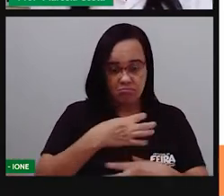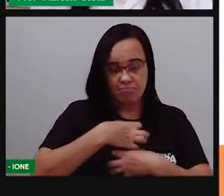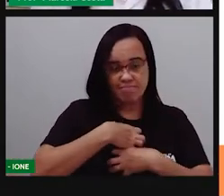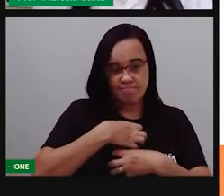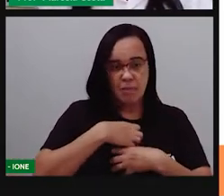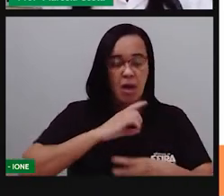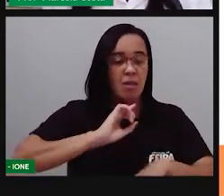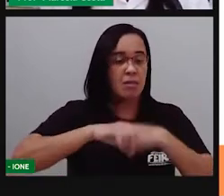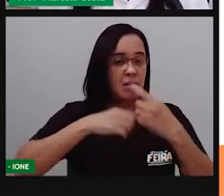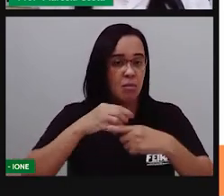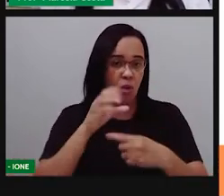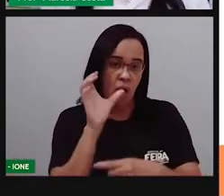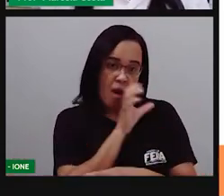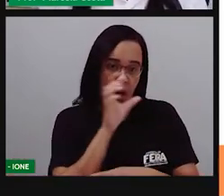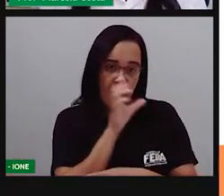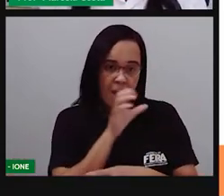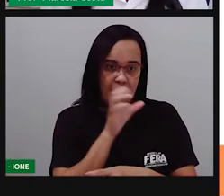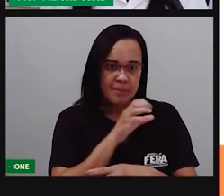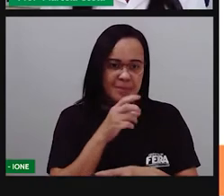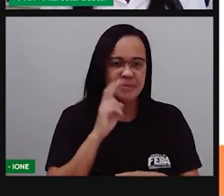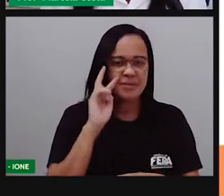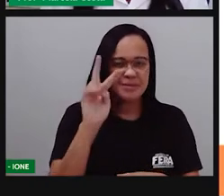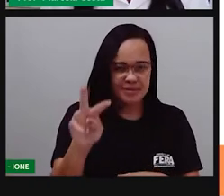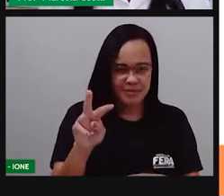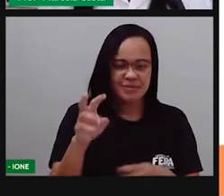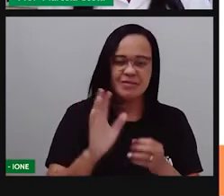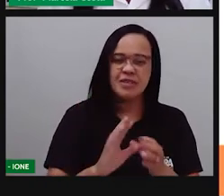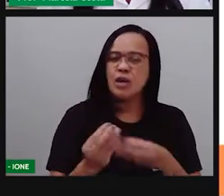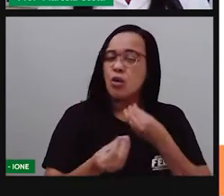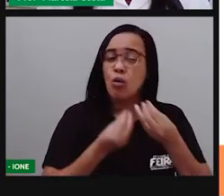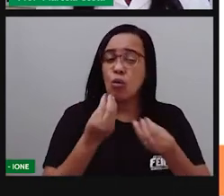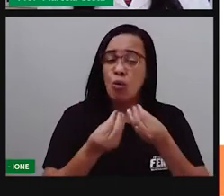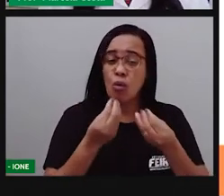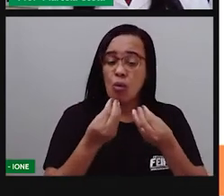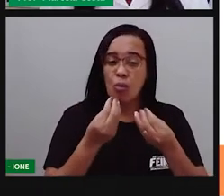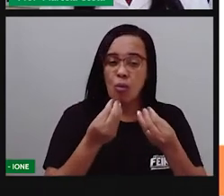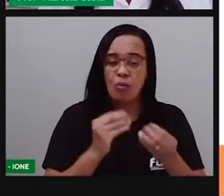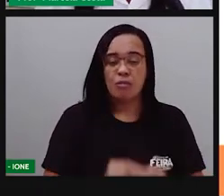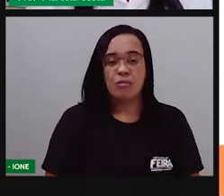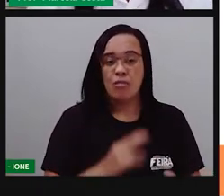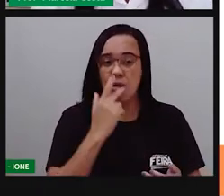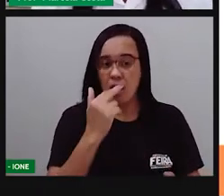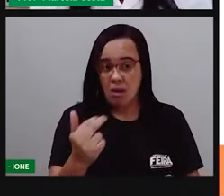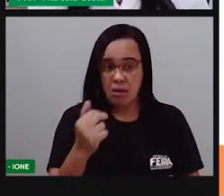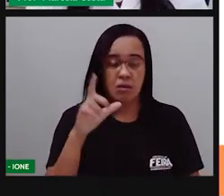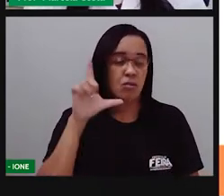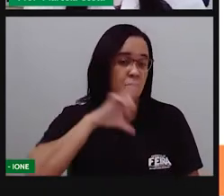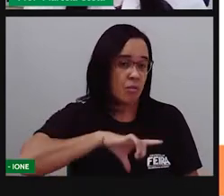gente lê mais rápido para você ver como é que acontece esse trava-línguas.